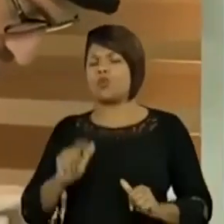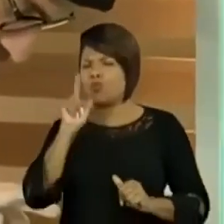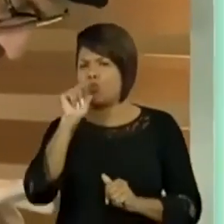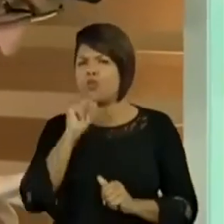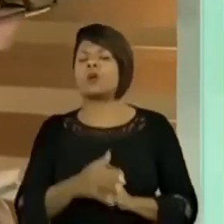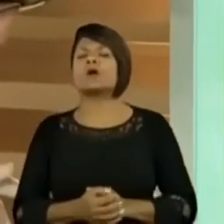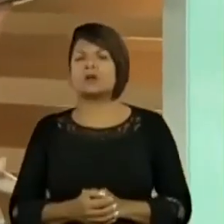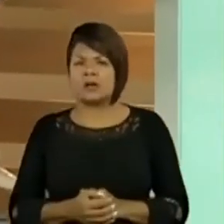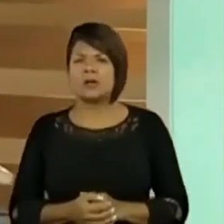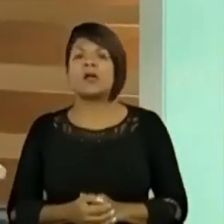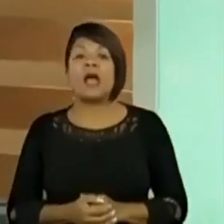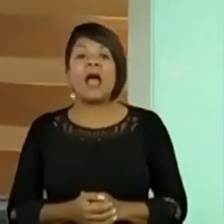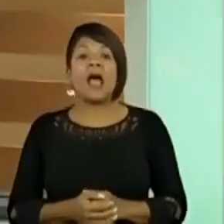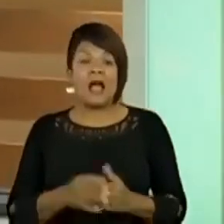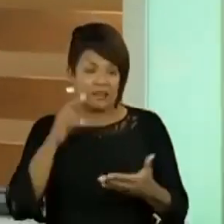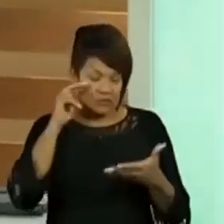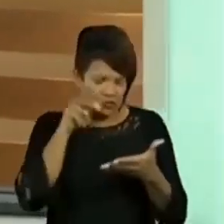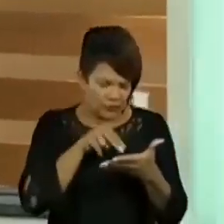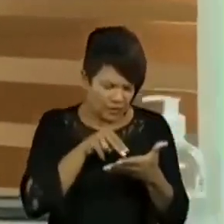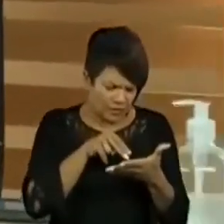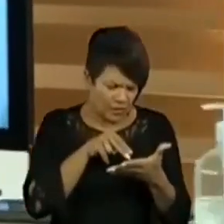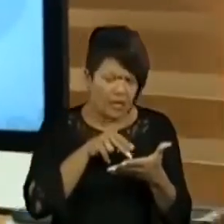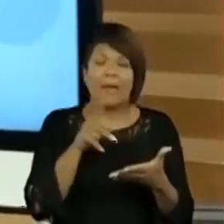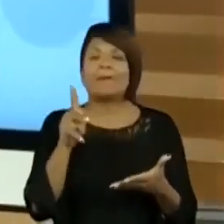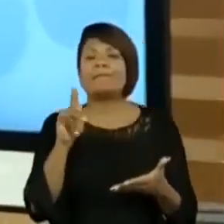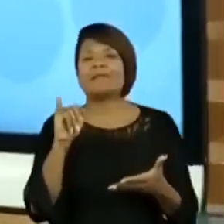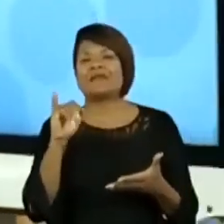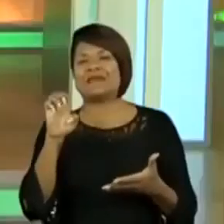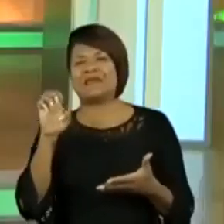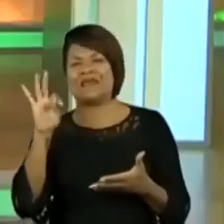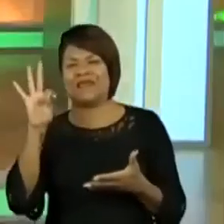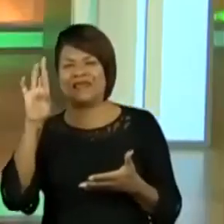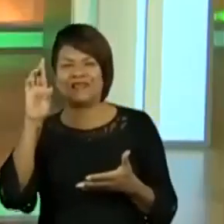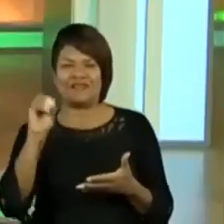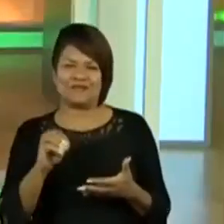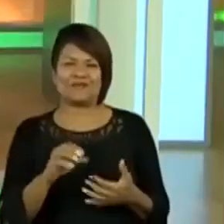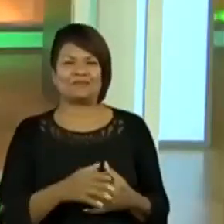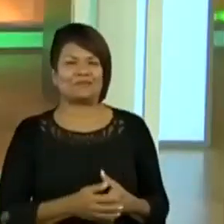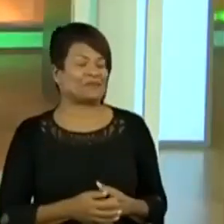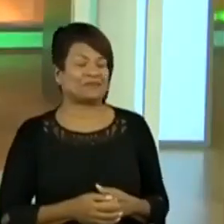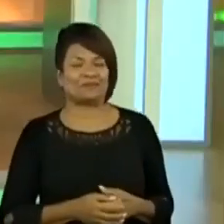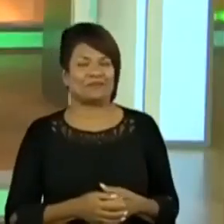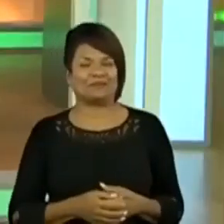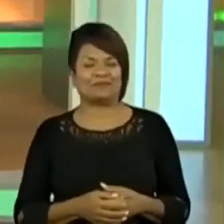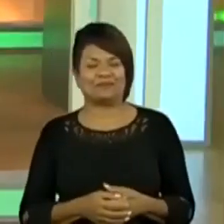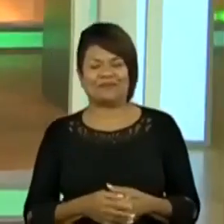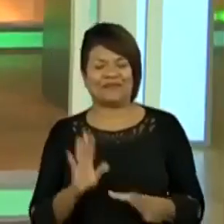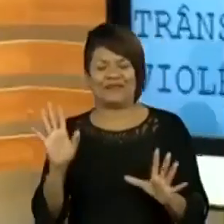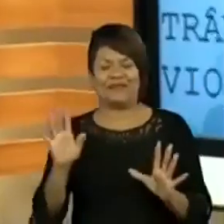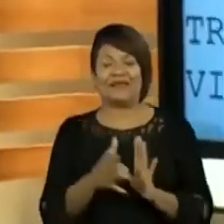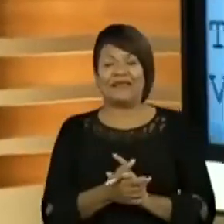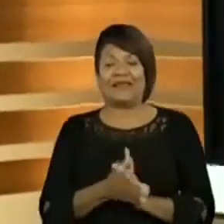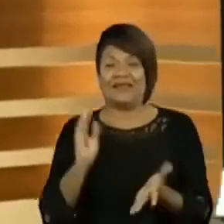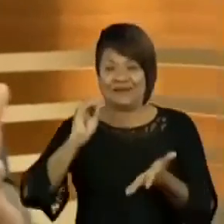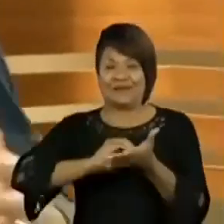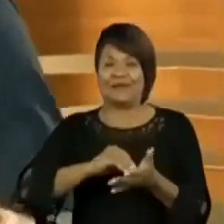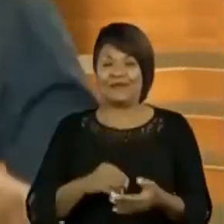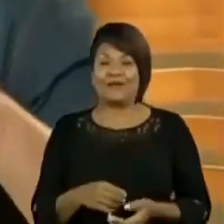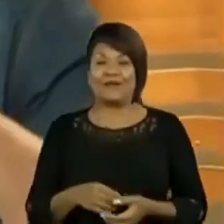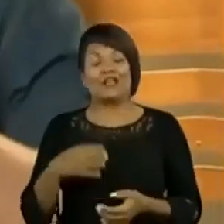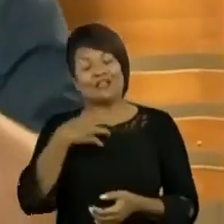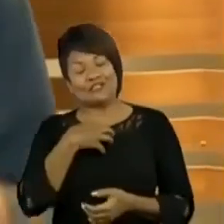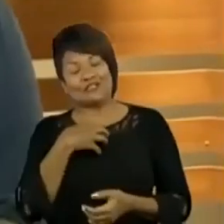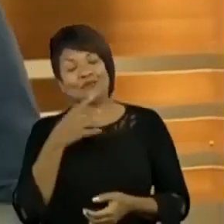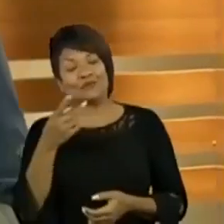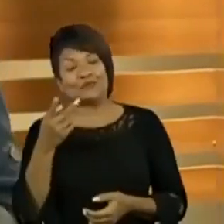ver aqui o a galera colocou. Ó, Pietra. Essas identidades são muito interessantes. A Pietra colocou, tipo no Ceará, né, professor?